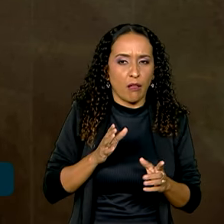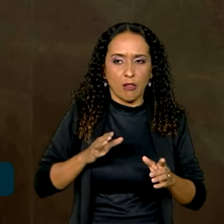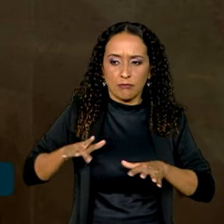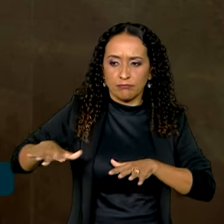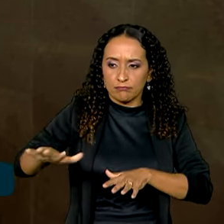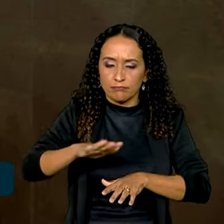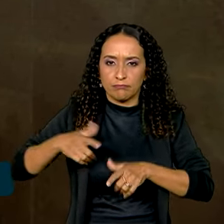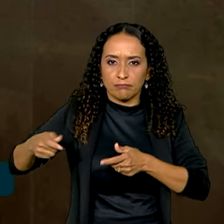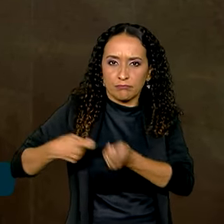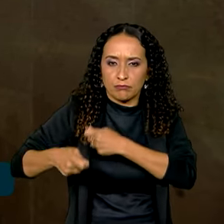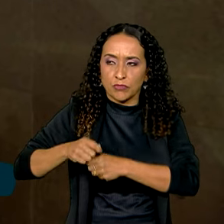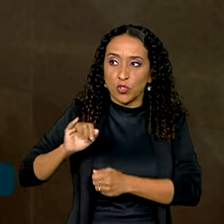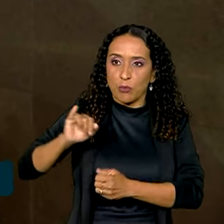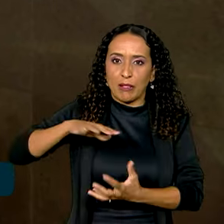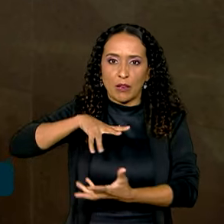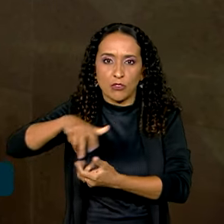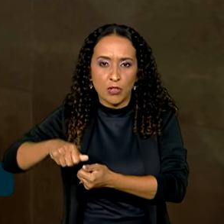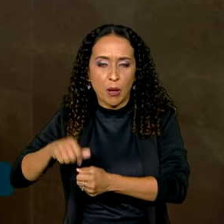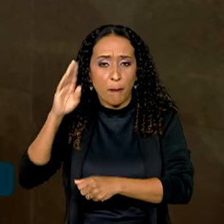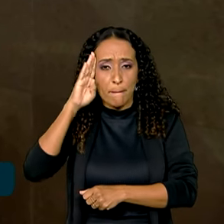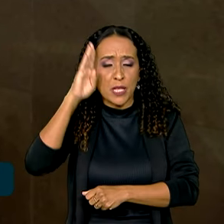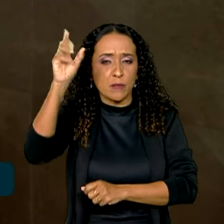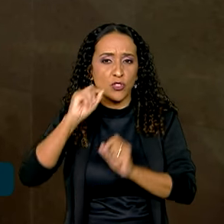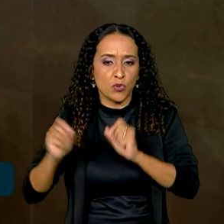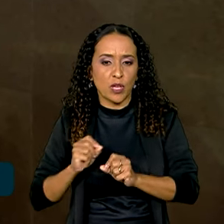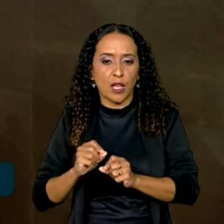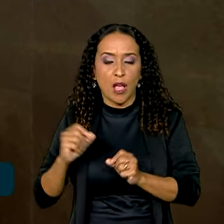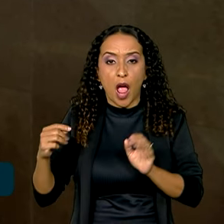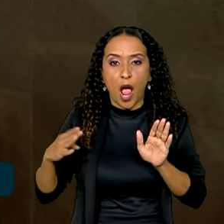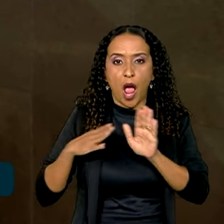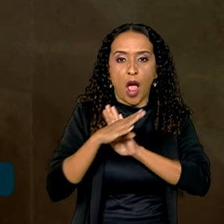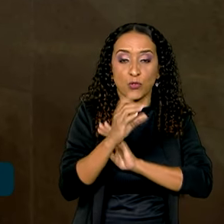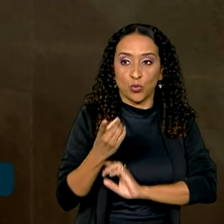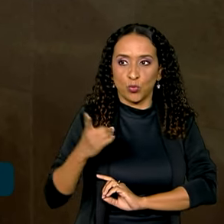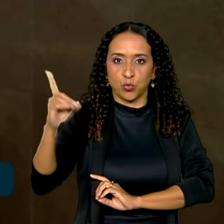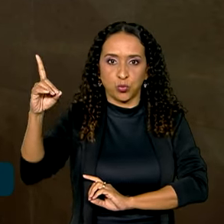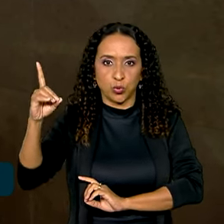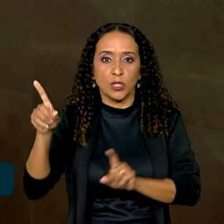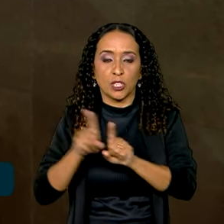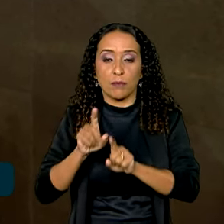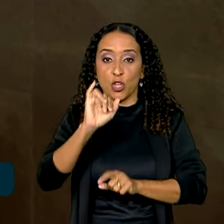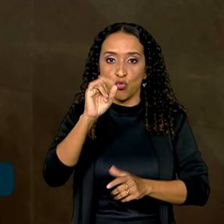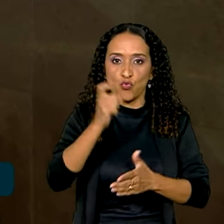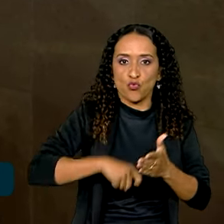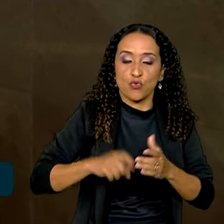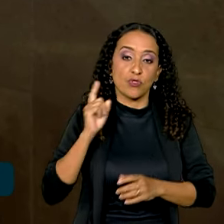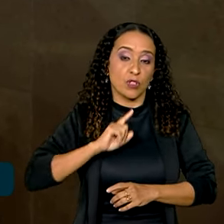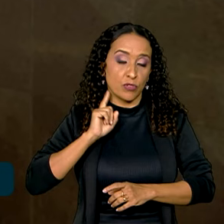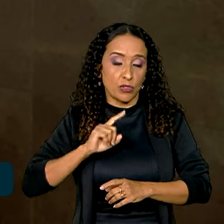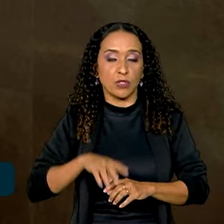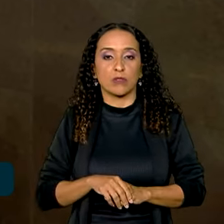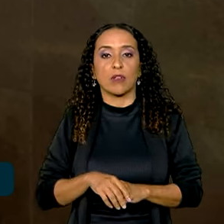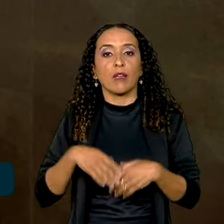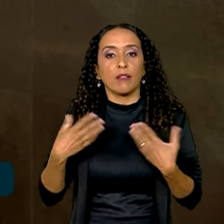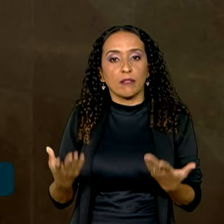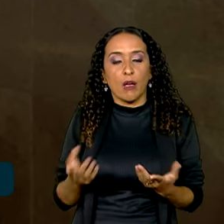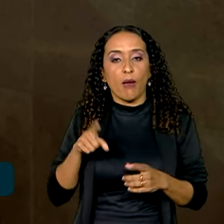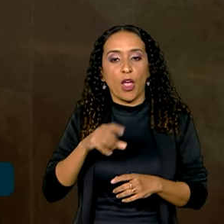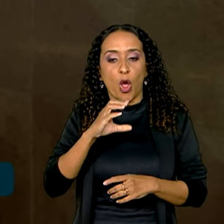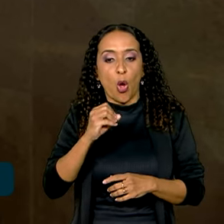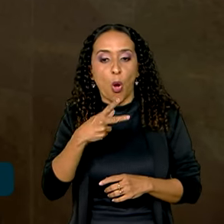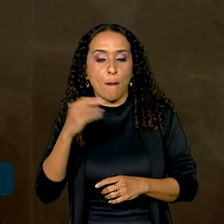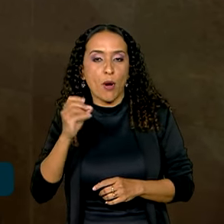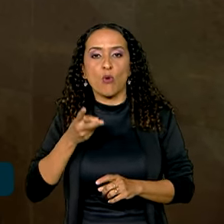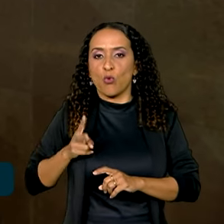quanto ao cenário internacional, principalmente com a recente alta do dólar e com os juros nos Estados Unidos. Fato é que o cupom